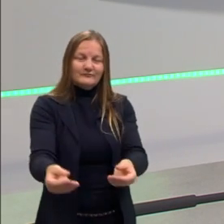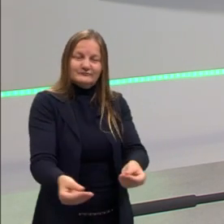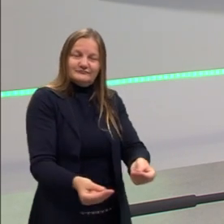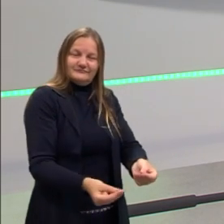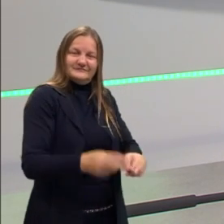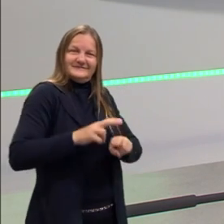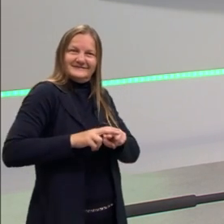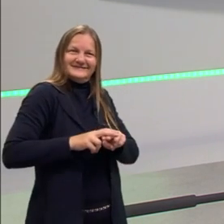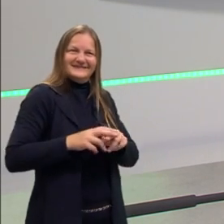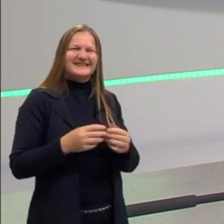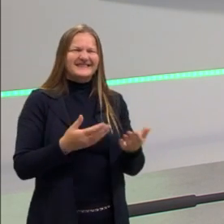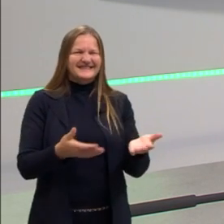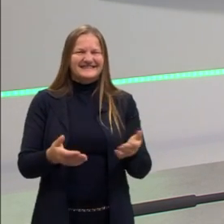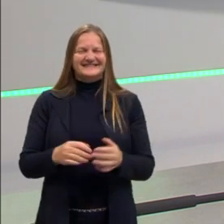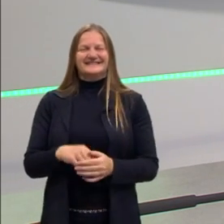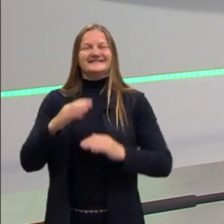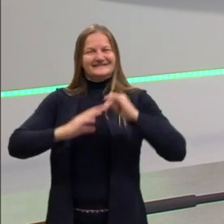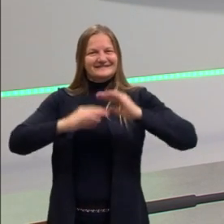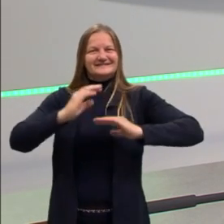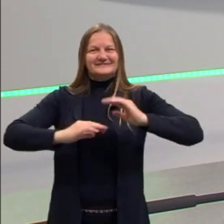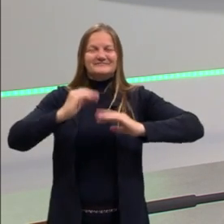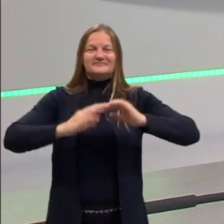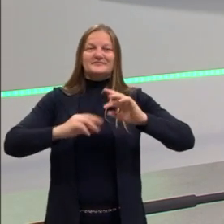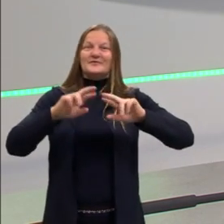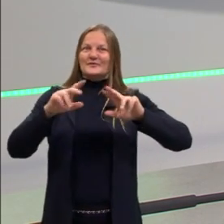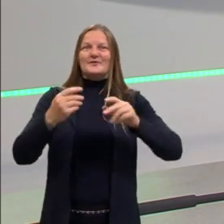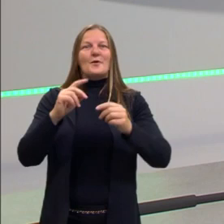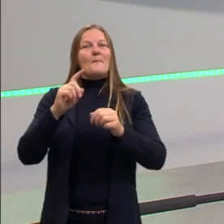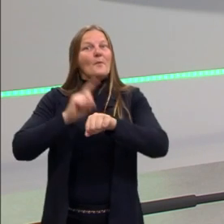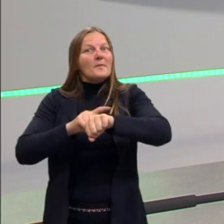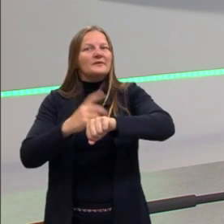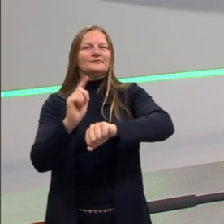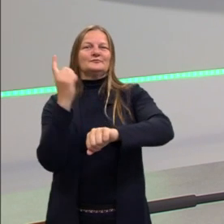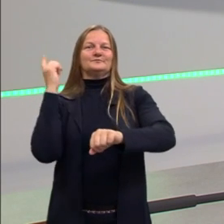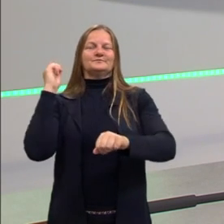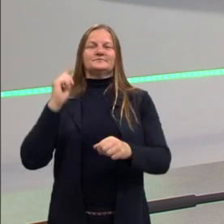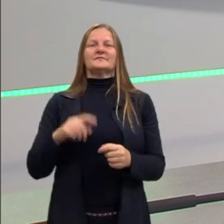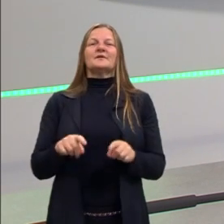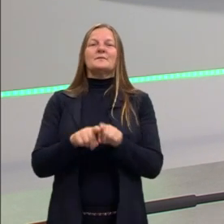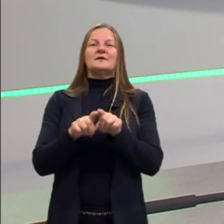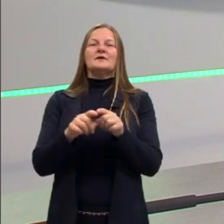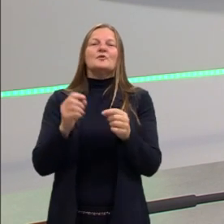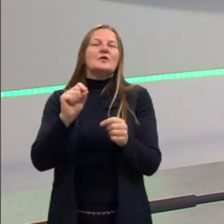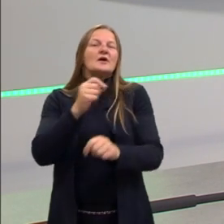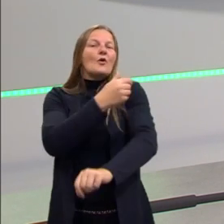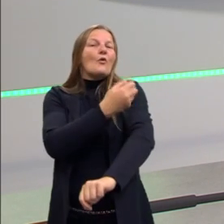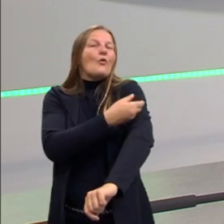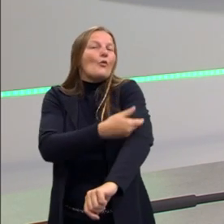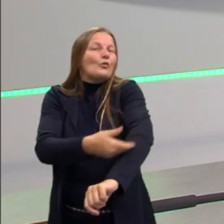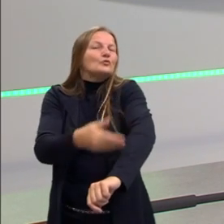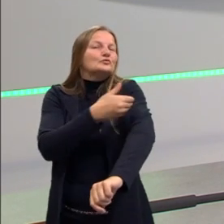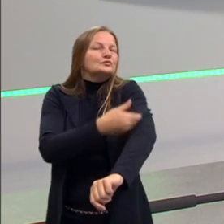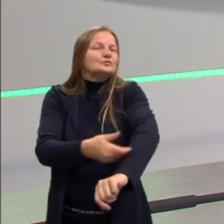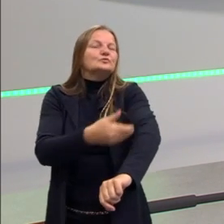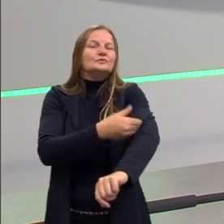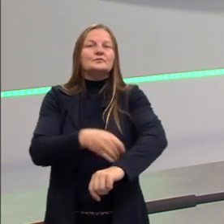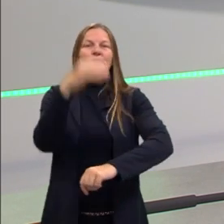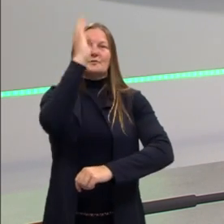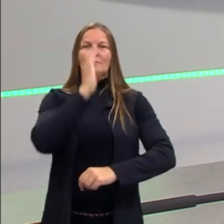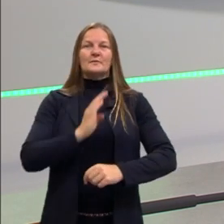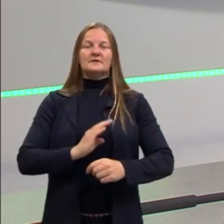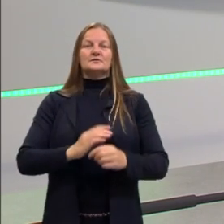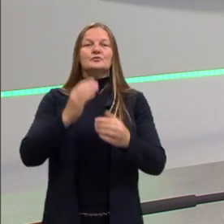Então, são algumas atitudes dessa época. Tradições populares, que a gente começa a conhecer um Brasil